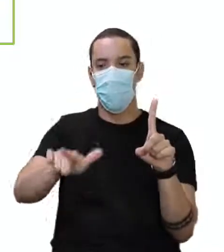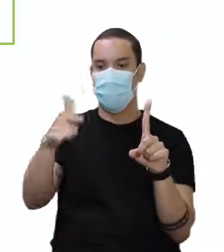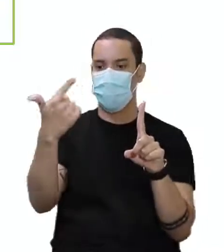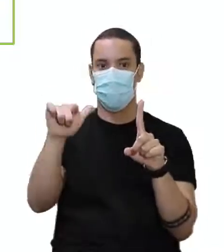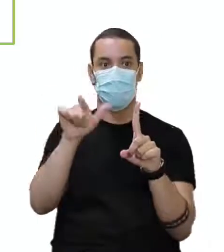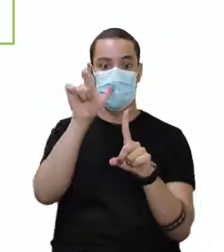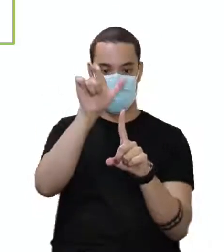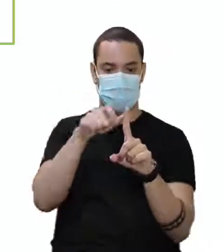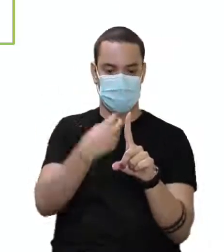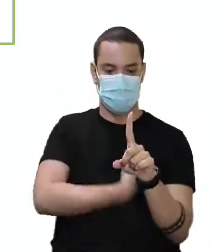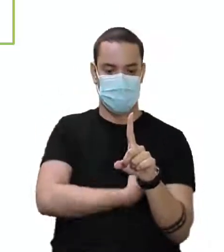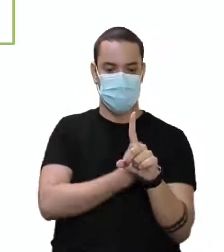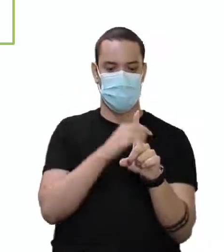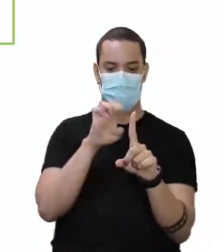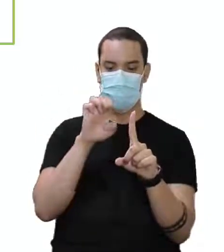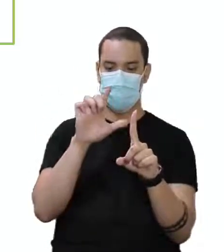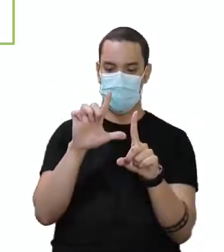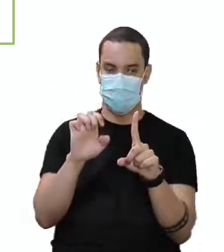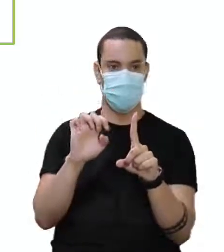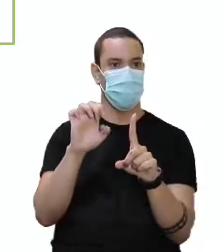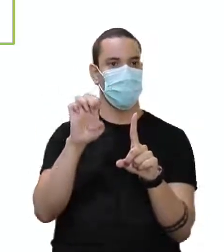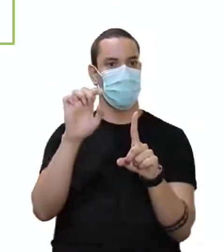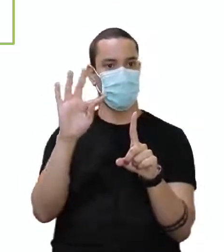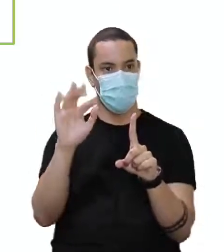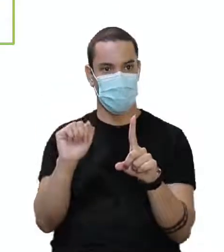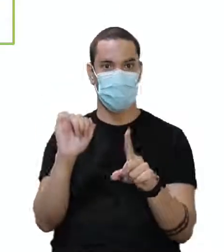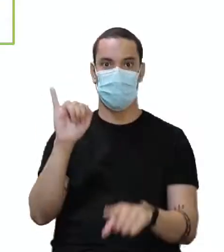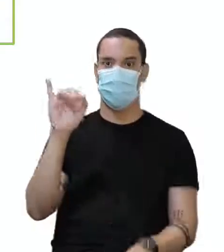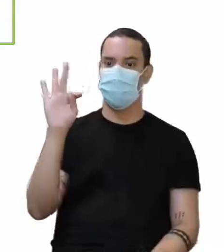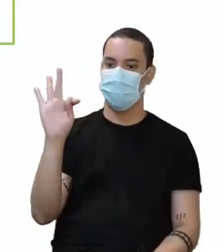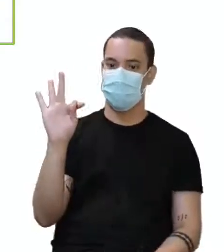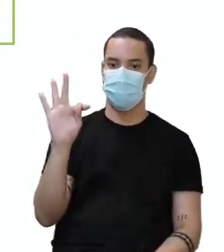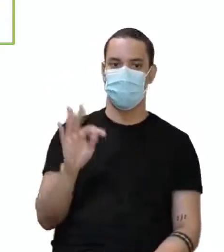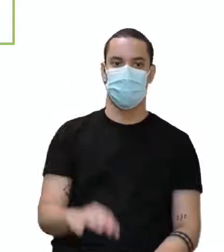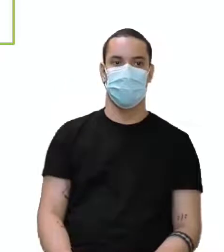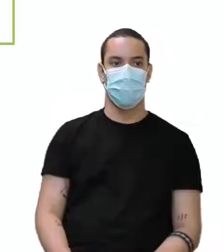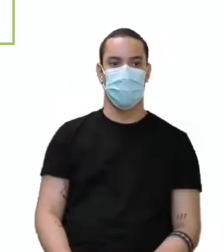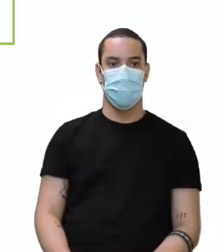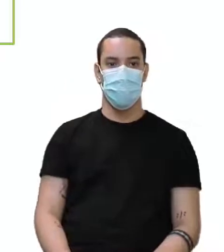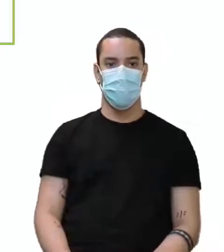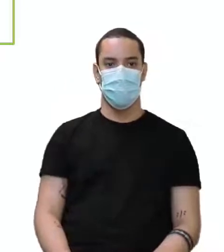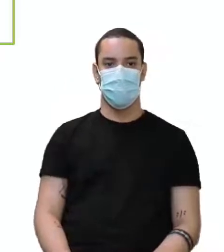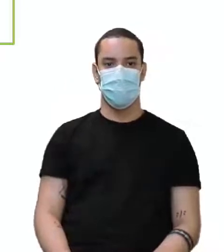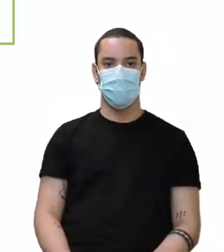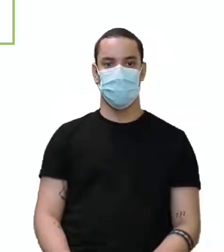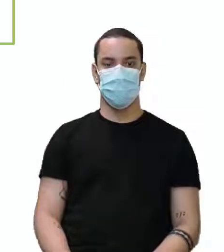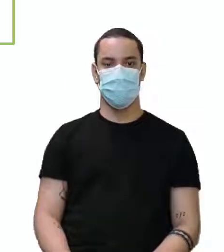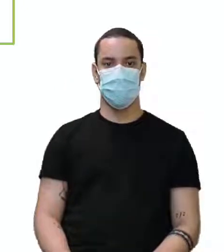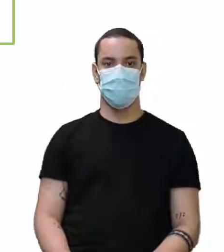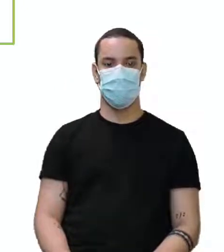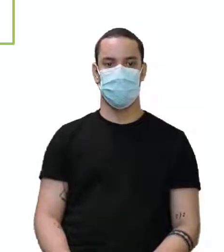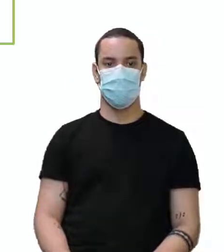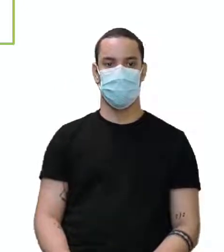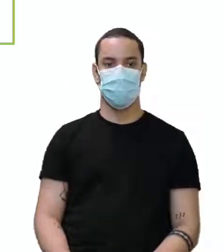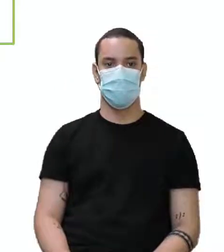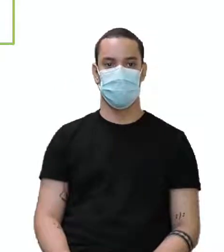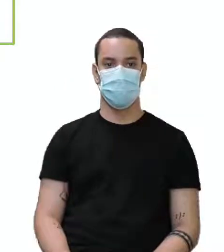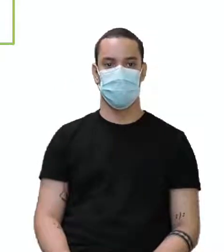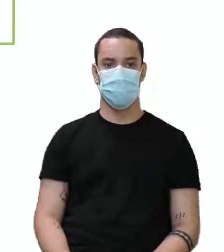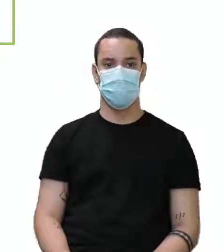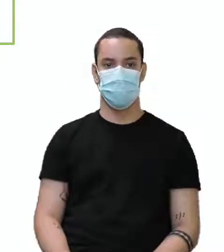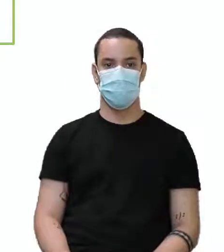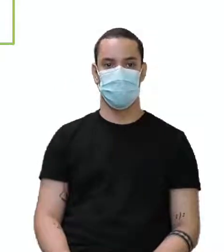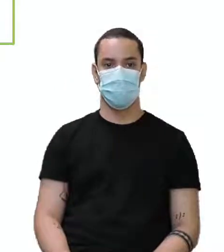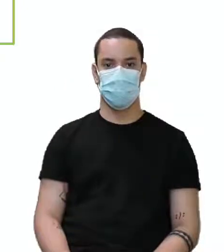estava chovendo, chovendo ontem, na quinta passada. Estava chovendo